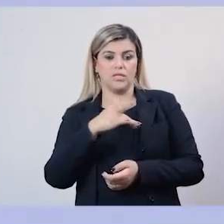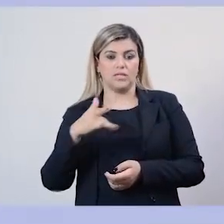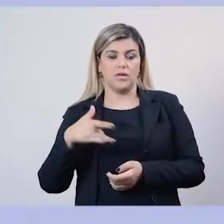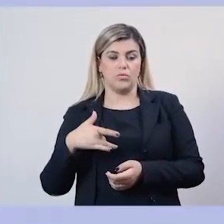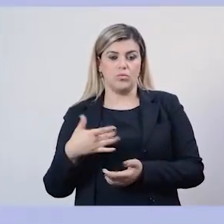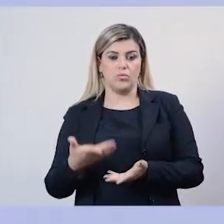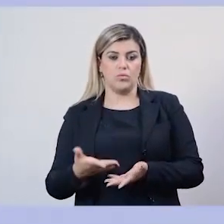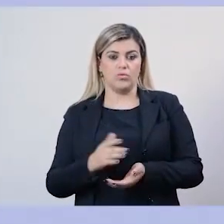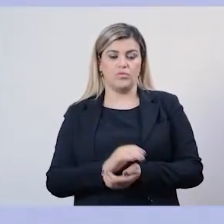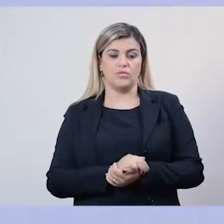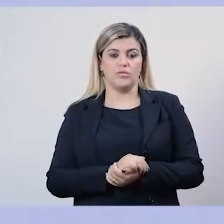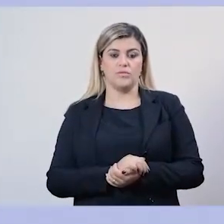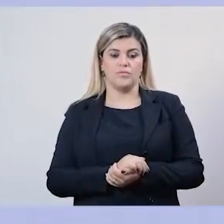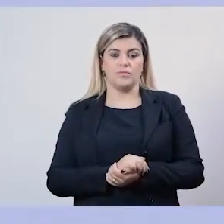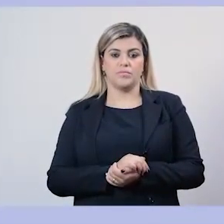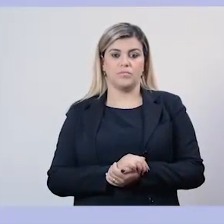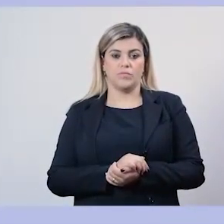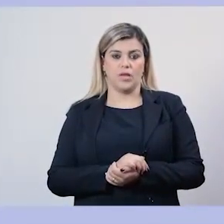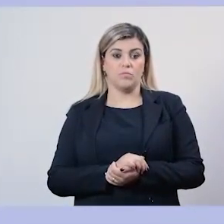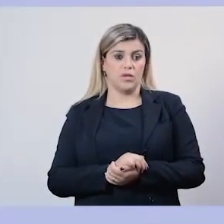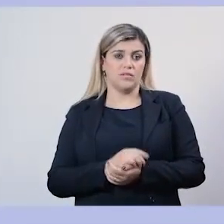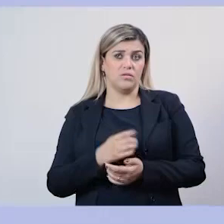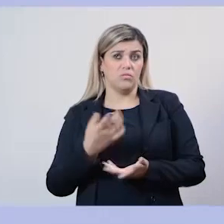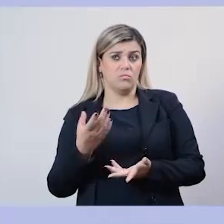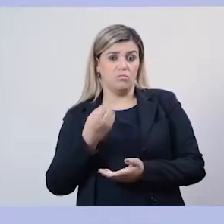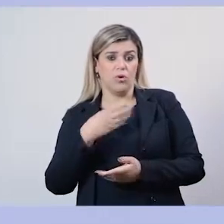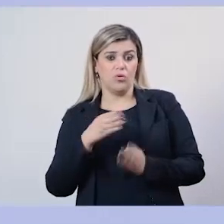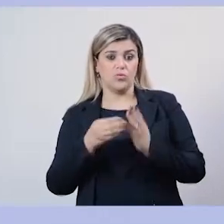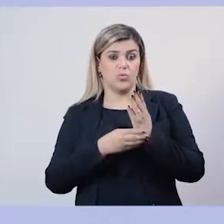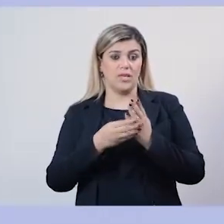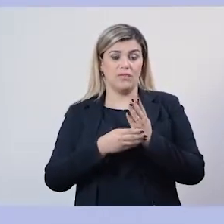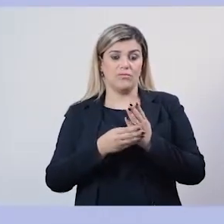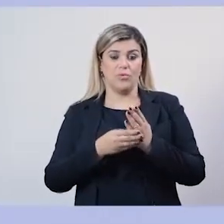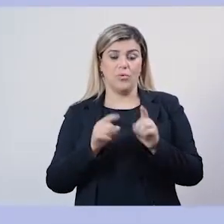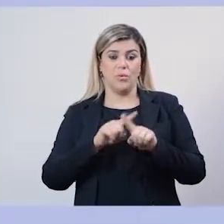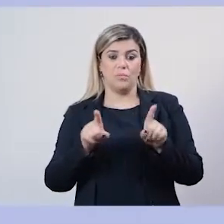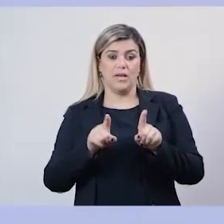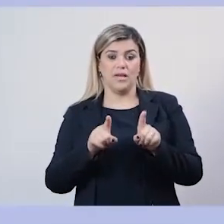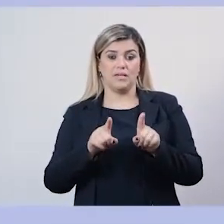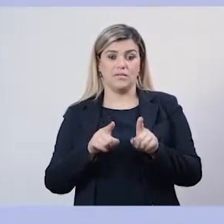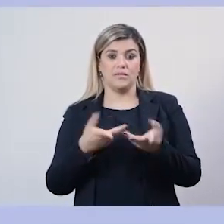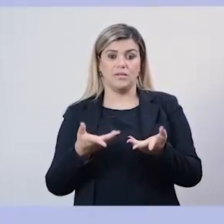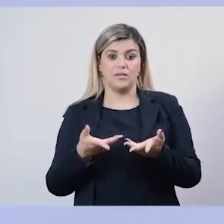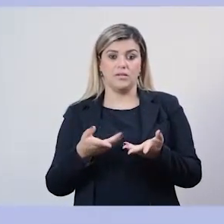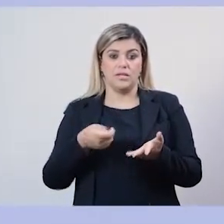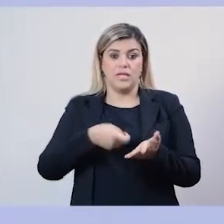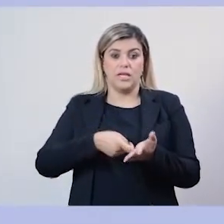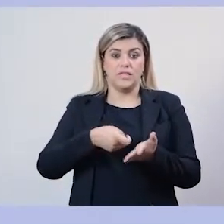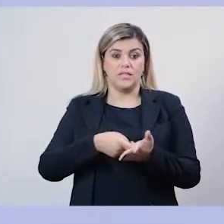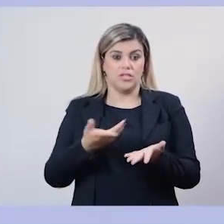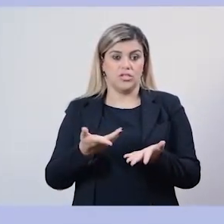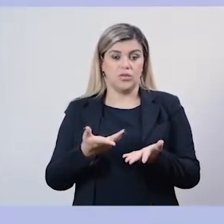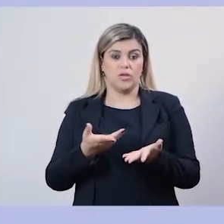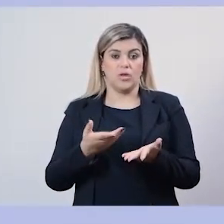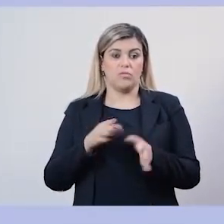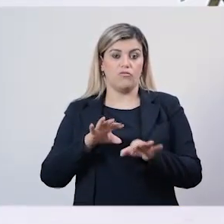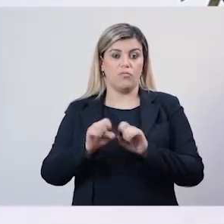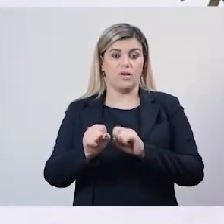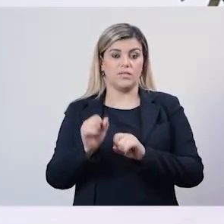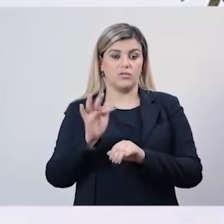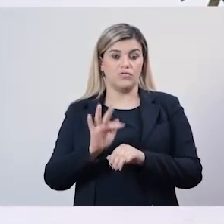medicina e saúde da Abril Cultural, que são úteis, mas não no nível que exige um formato superior.